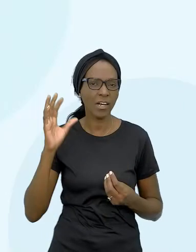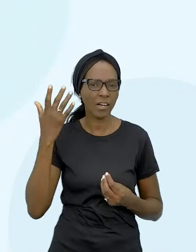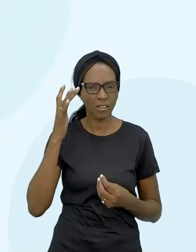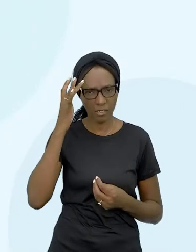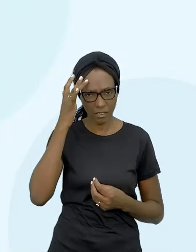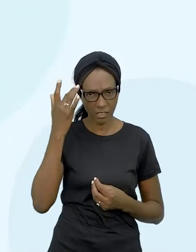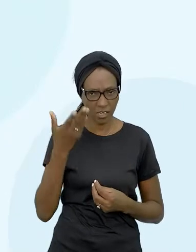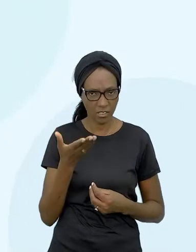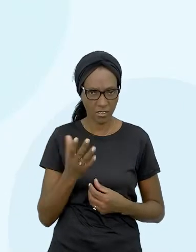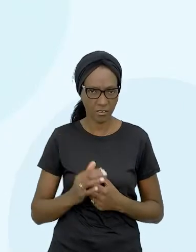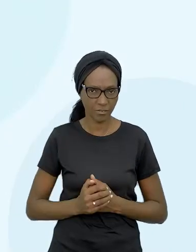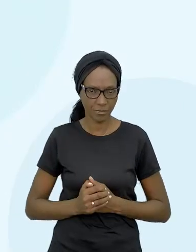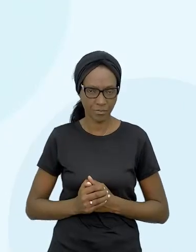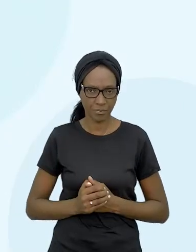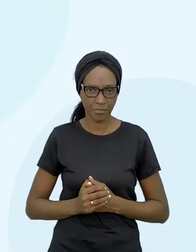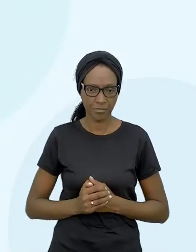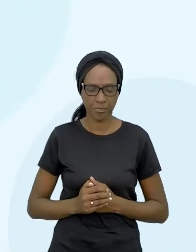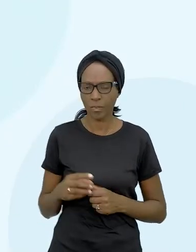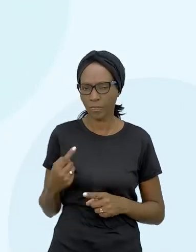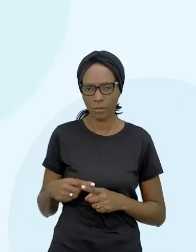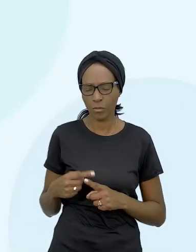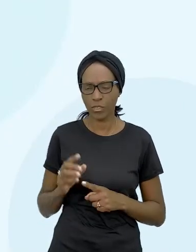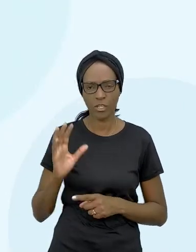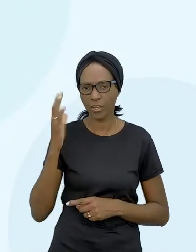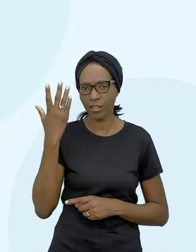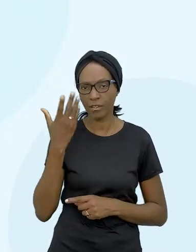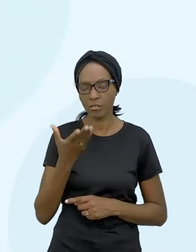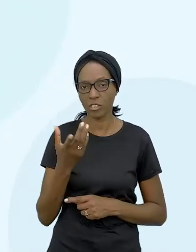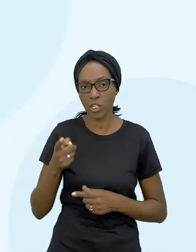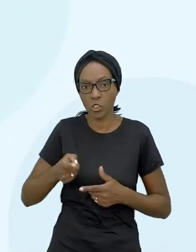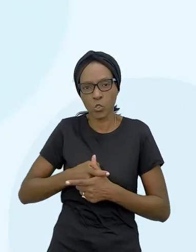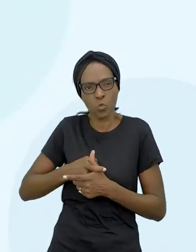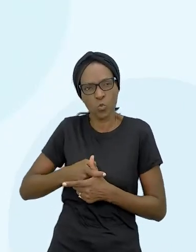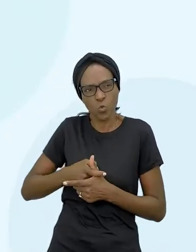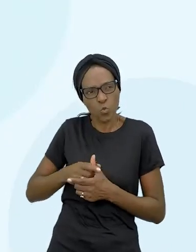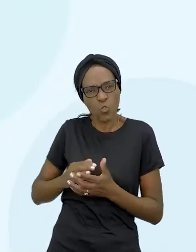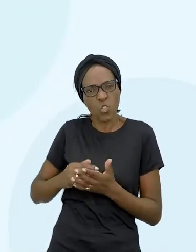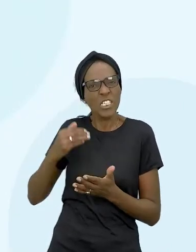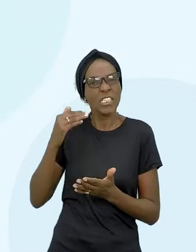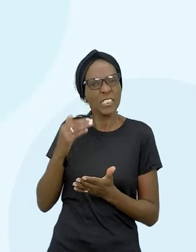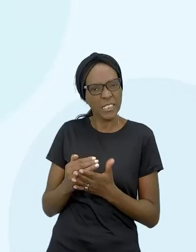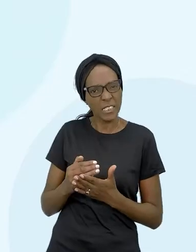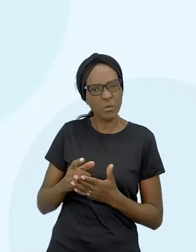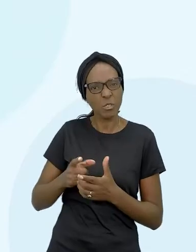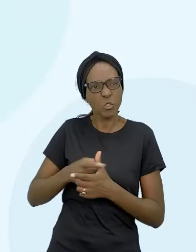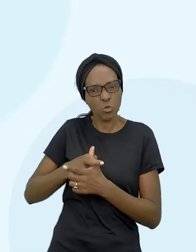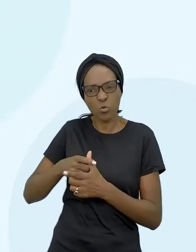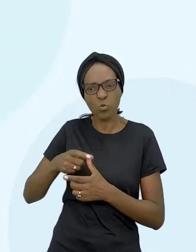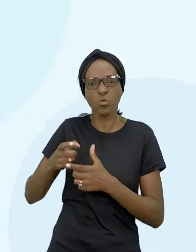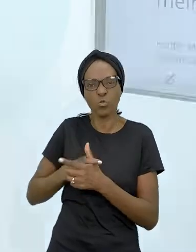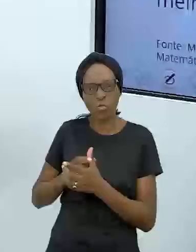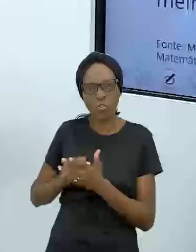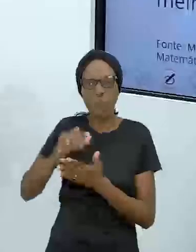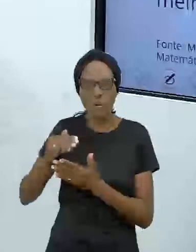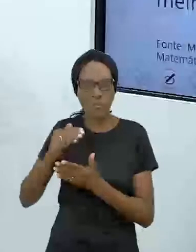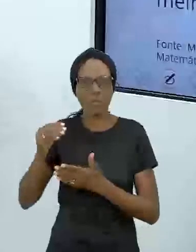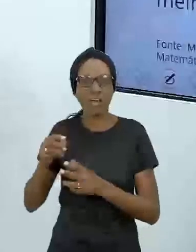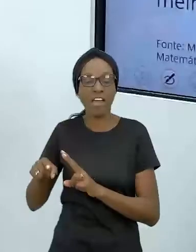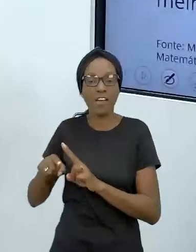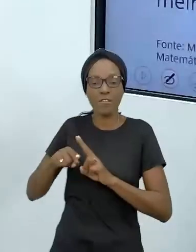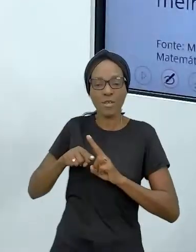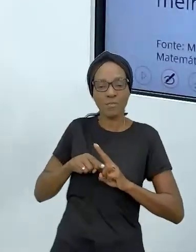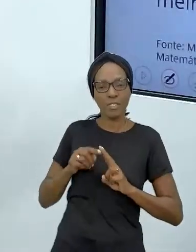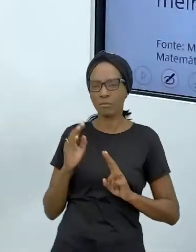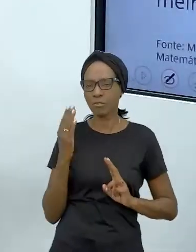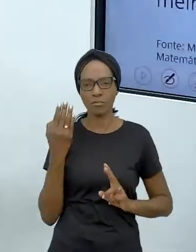né? O vocês acham que... Por que que isso acontece? Esse juros sobre juros, esse empréstimo aí entre aspas que o banco